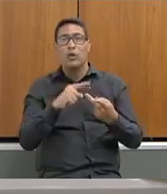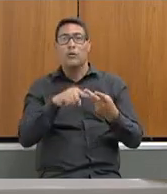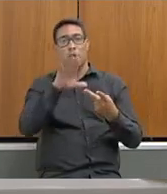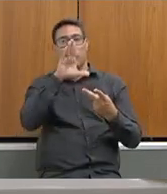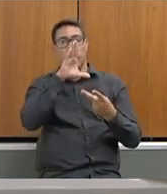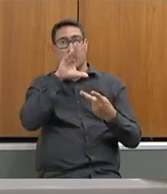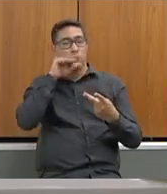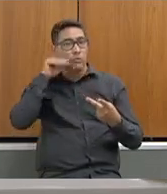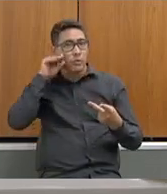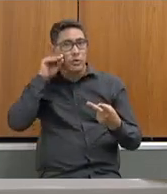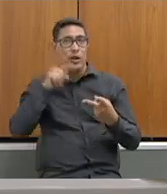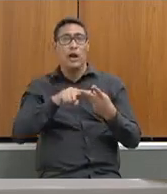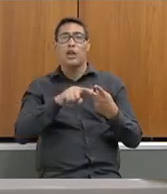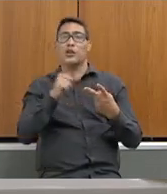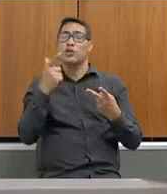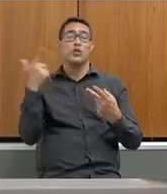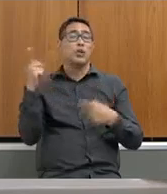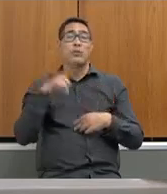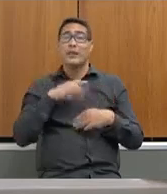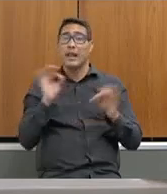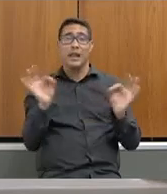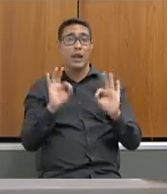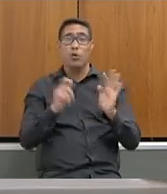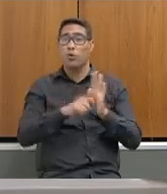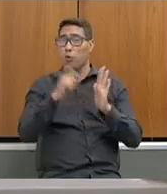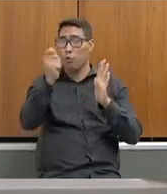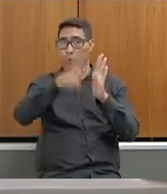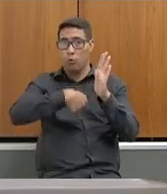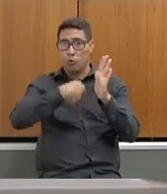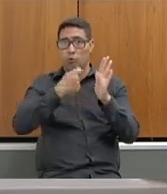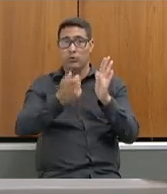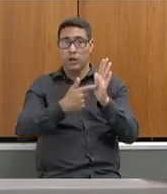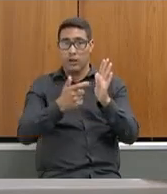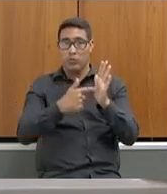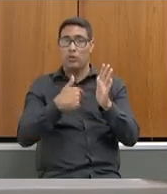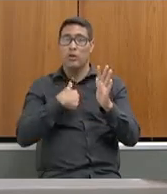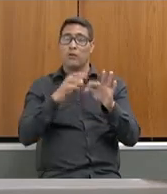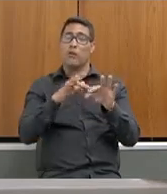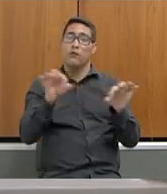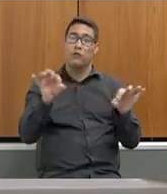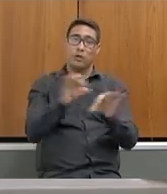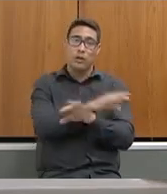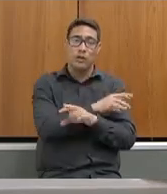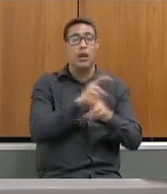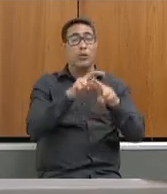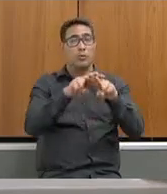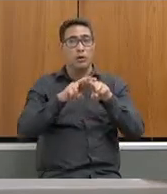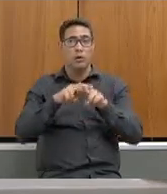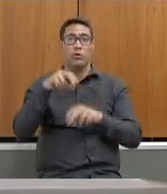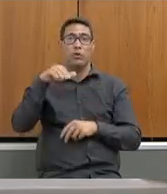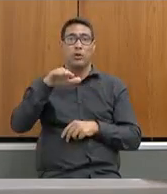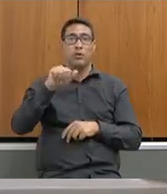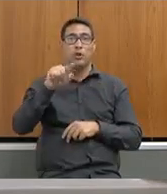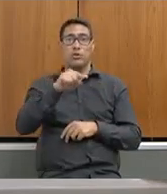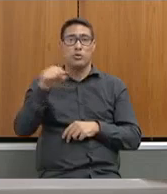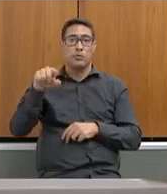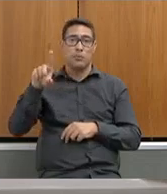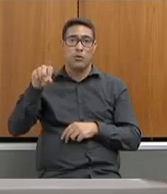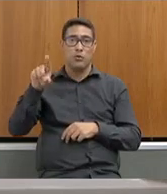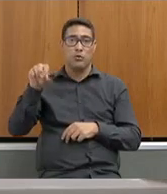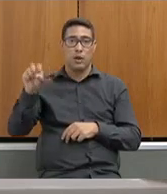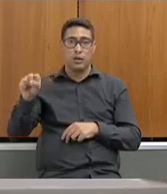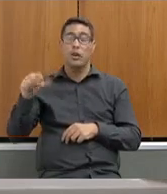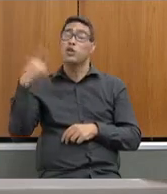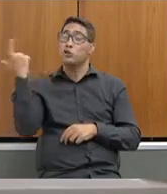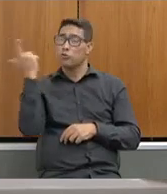tivemos nenhum contrato que foi finalizado devido a mãos dadas. Nós cumprimos todos os contratos até o final.